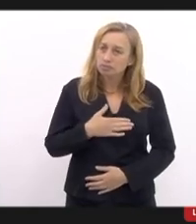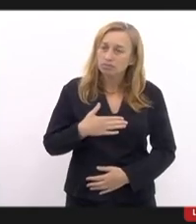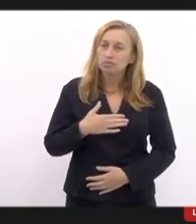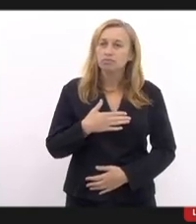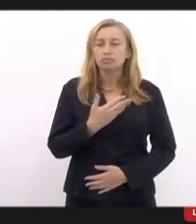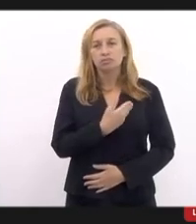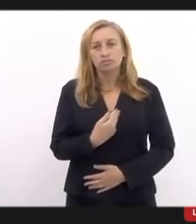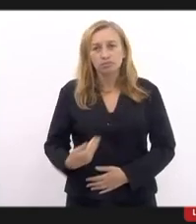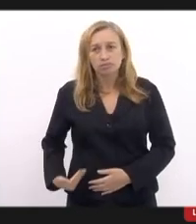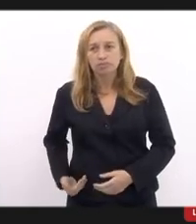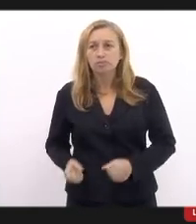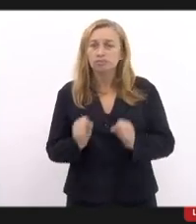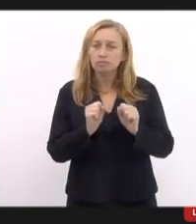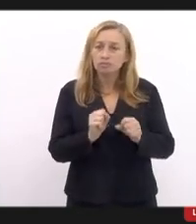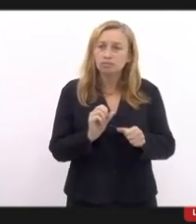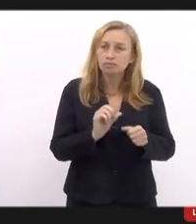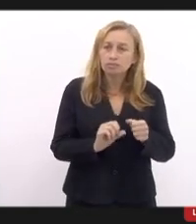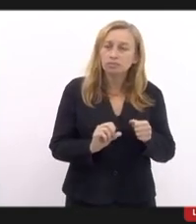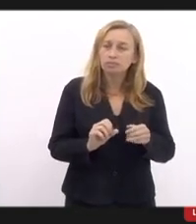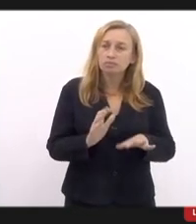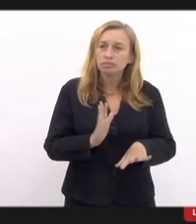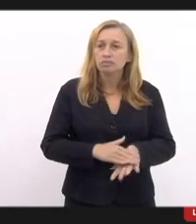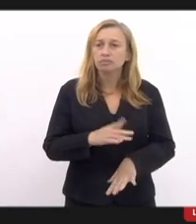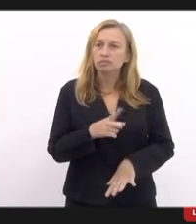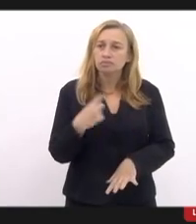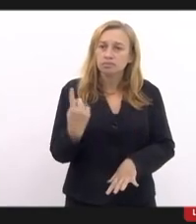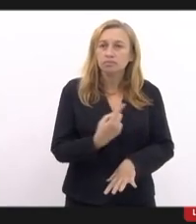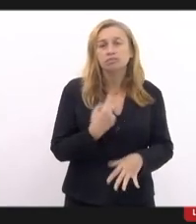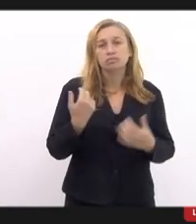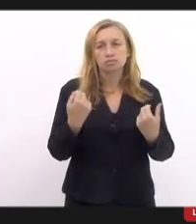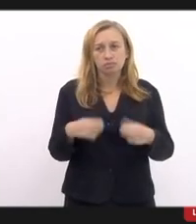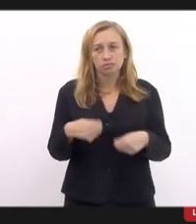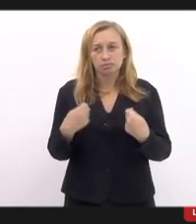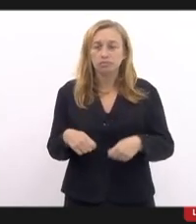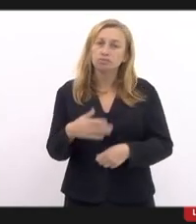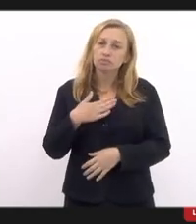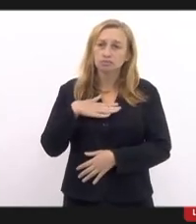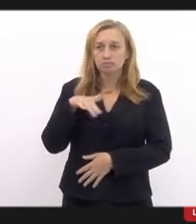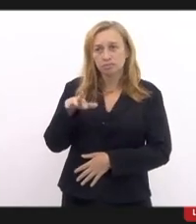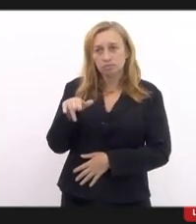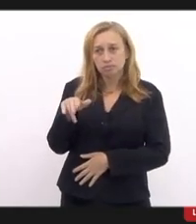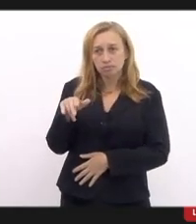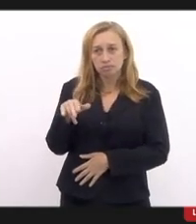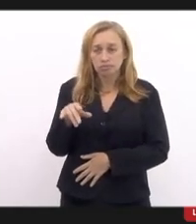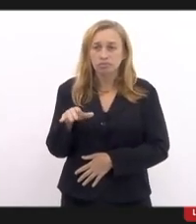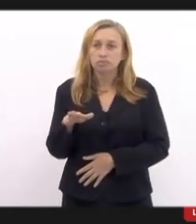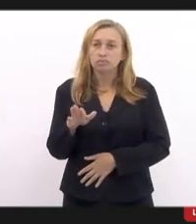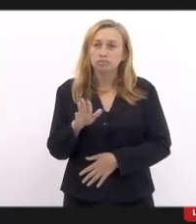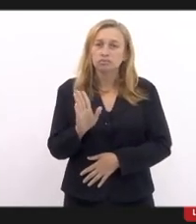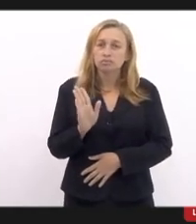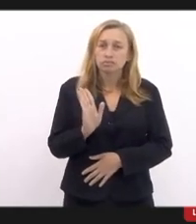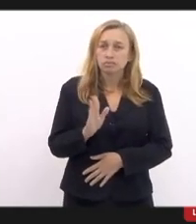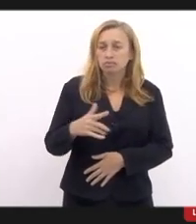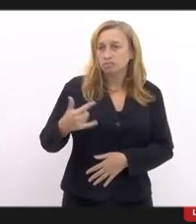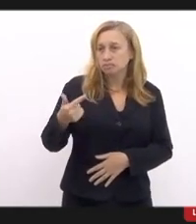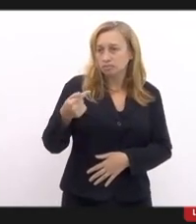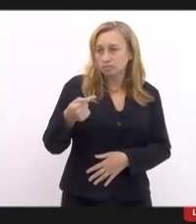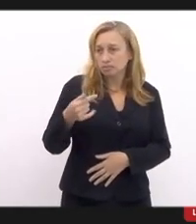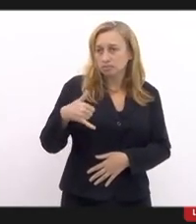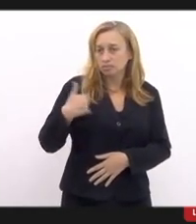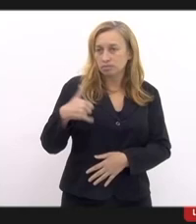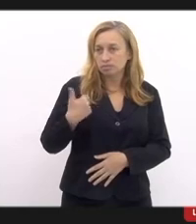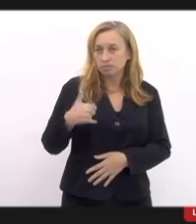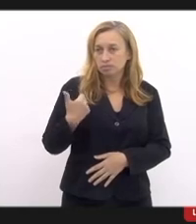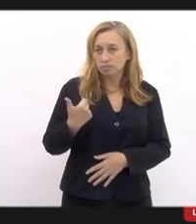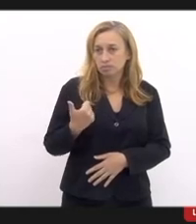governantes pudessem fazer mais por nós que precisa, sabe? O meu irmão, ele já vem desde sete anos, passando por várias